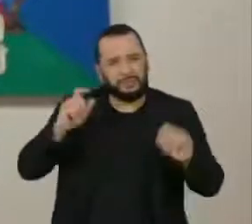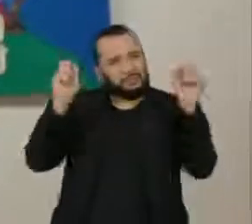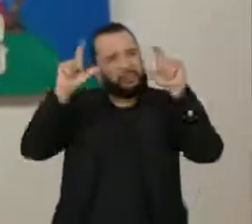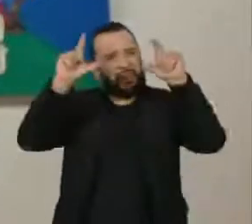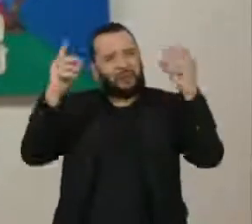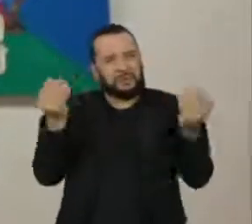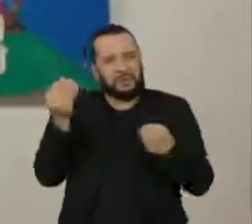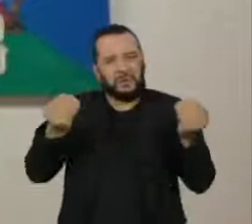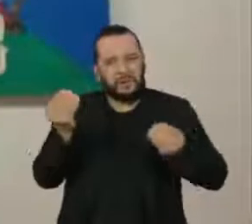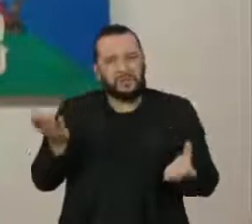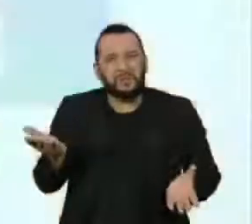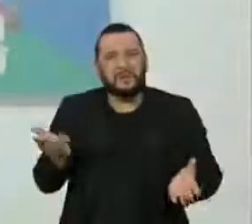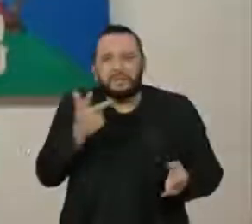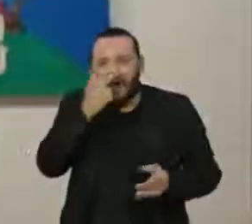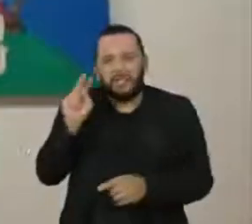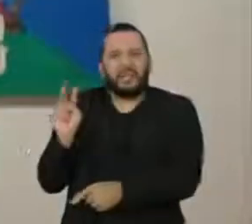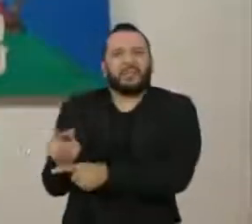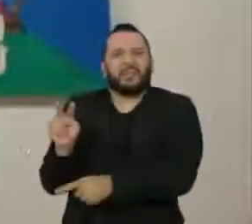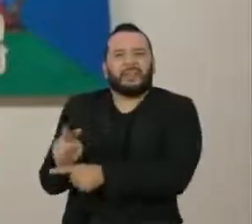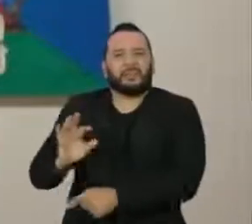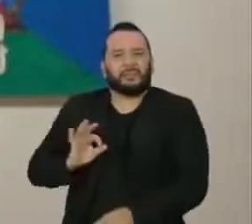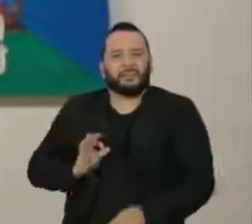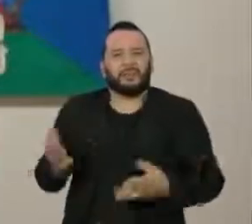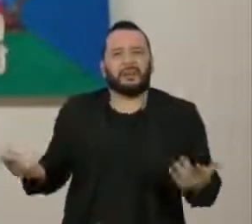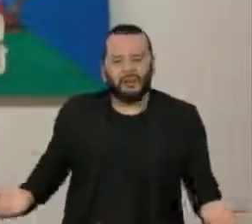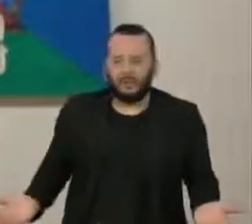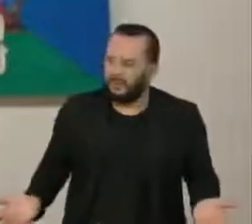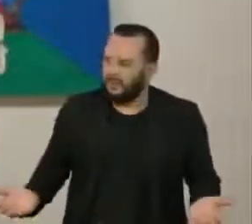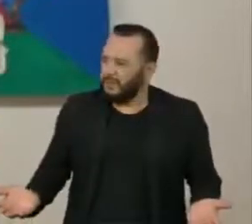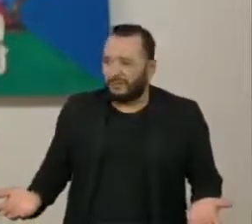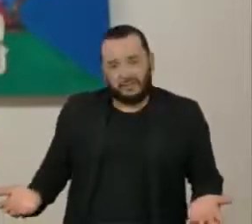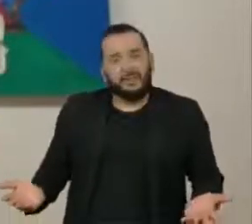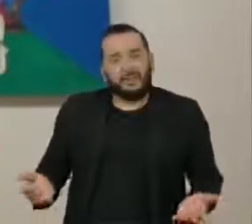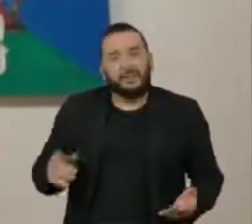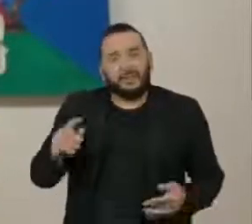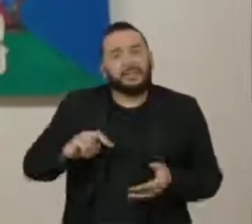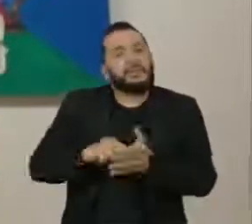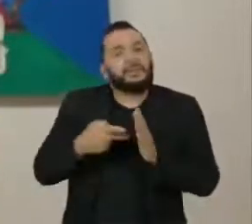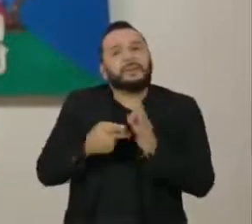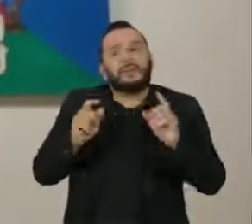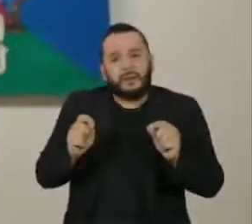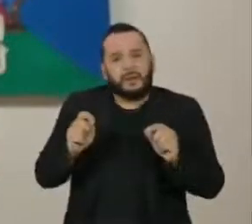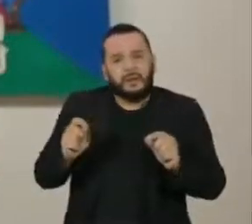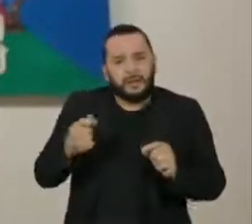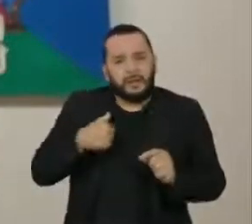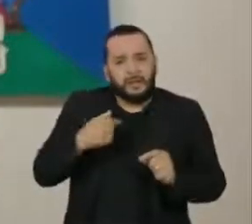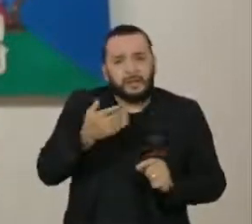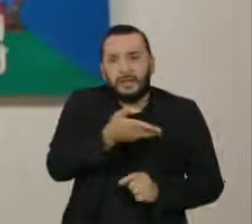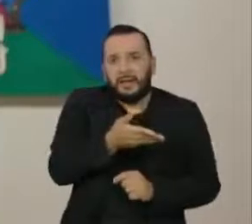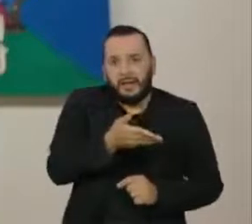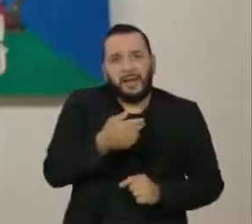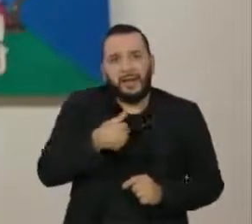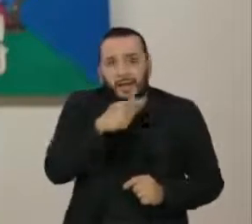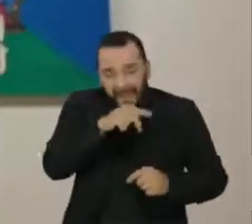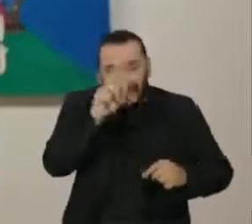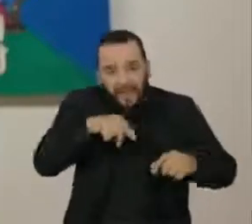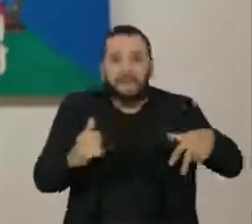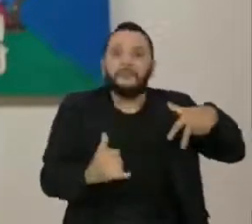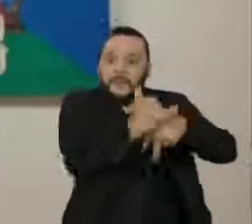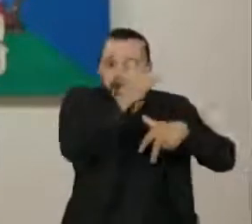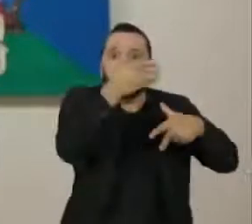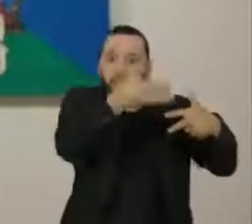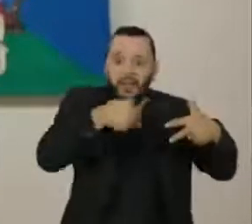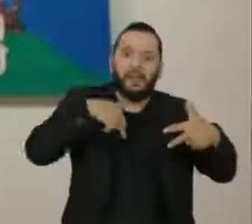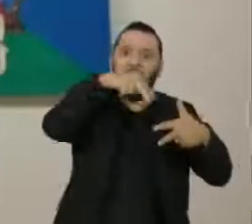nos deixa chocados. Isso gera uma revitimização daquela pessoa que já